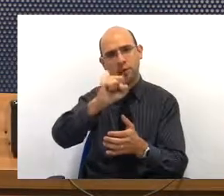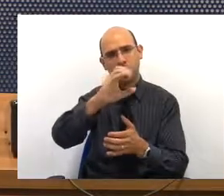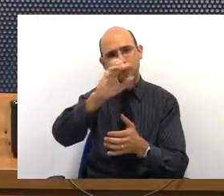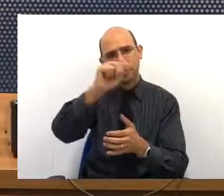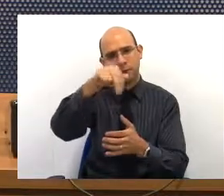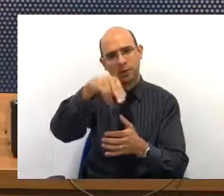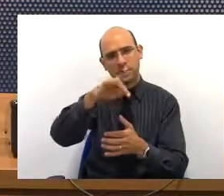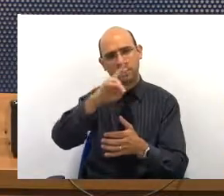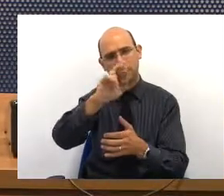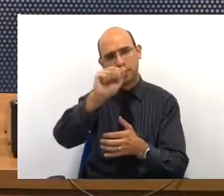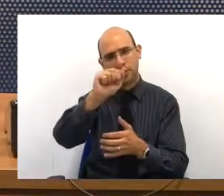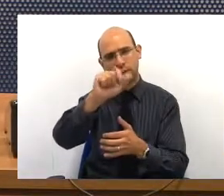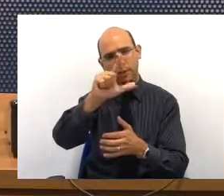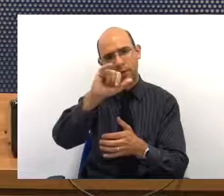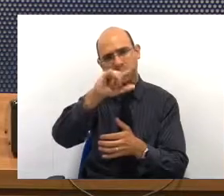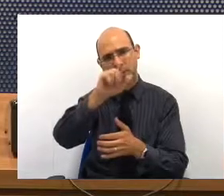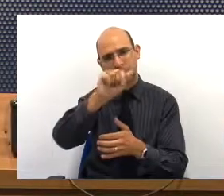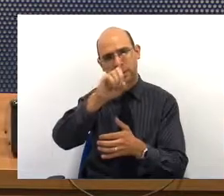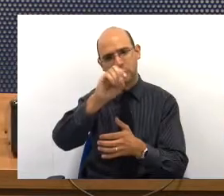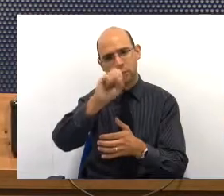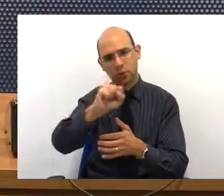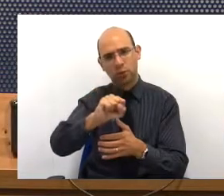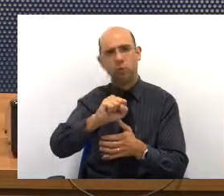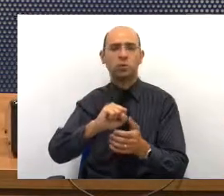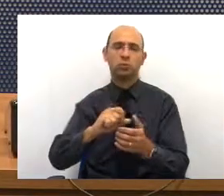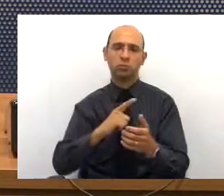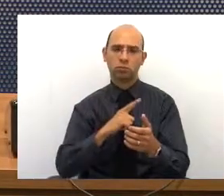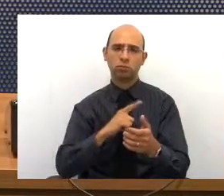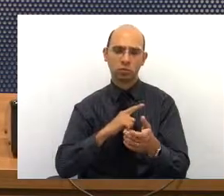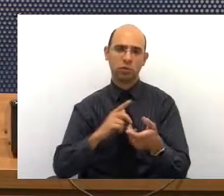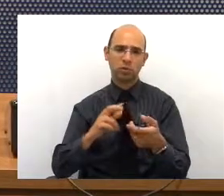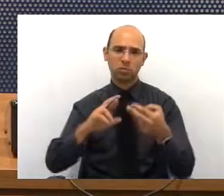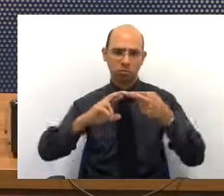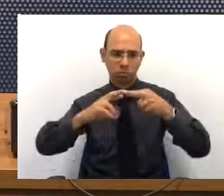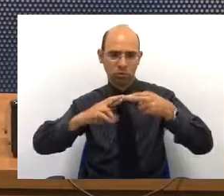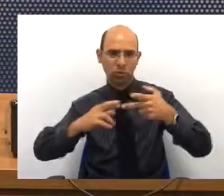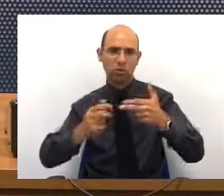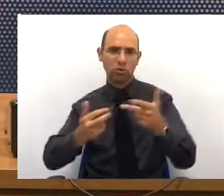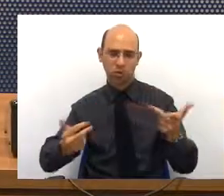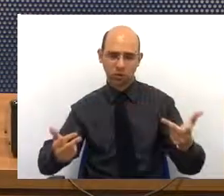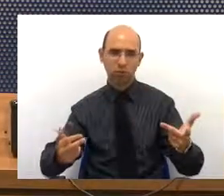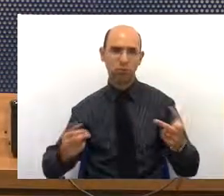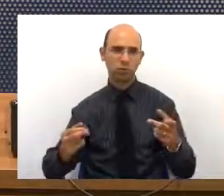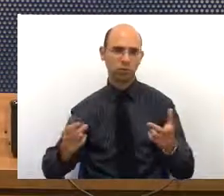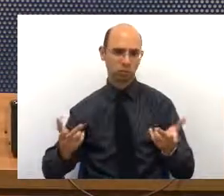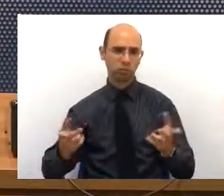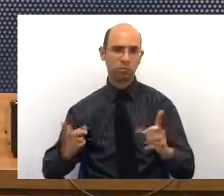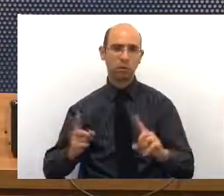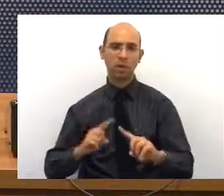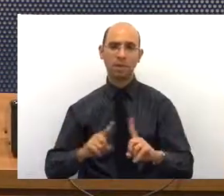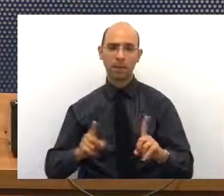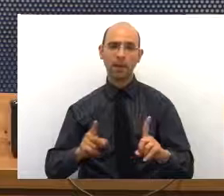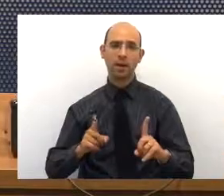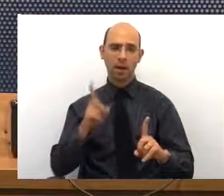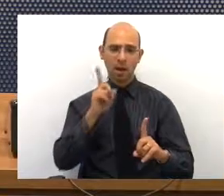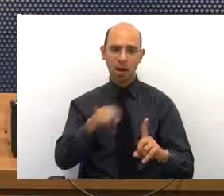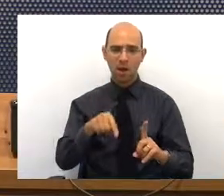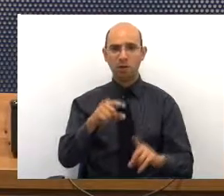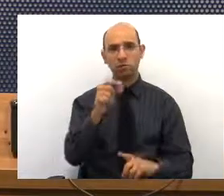Então, tem o pró-rede do CCZ também, isso ainda não fizeram, mas são recursos